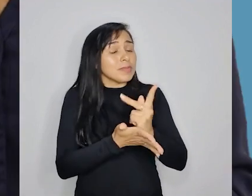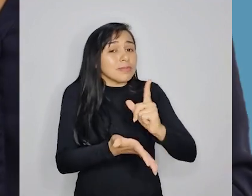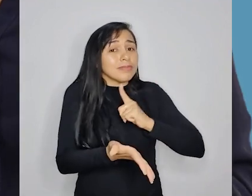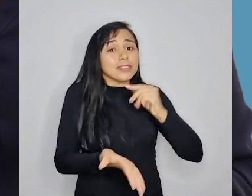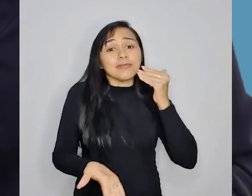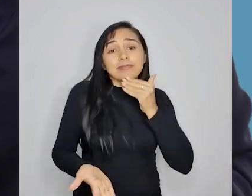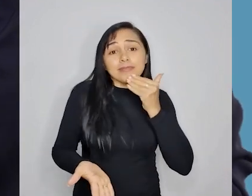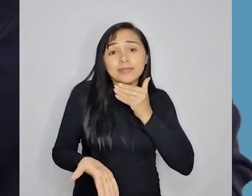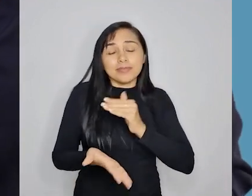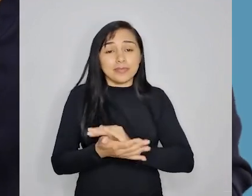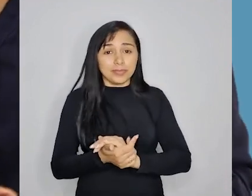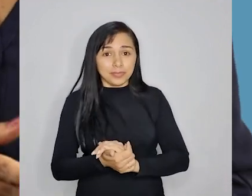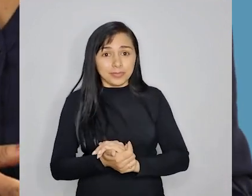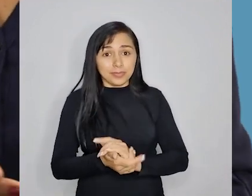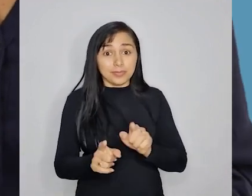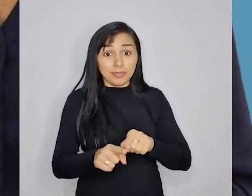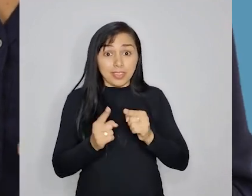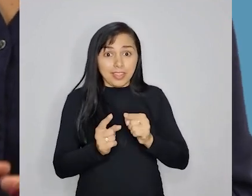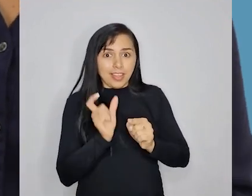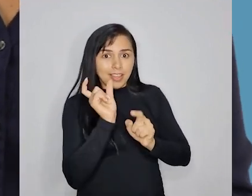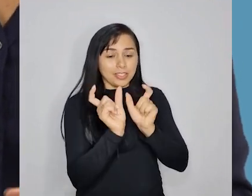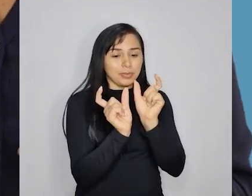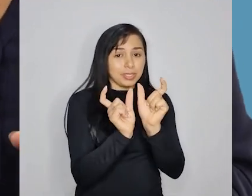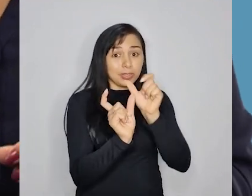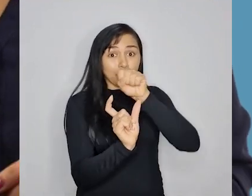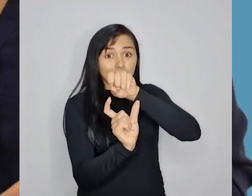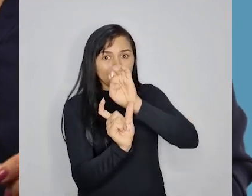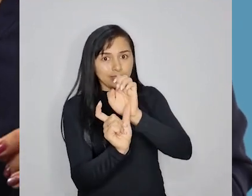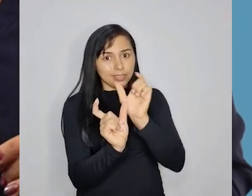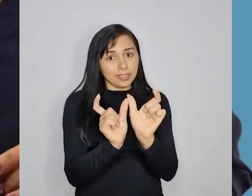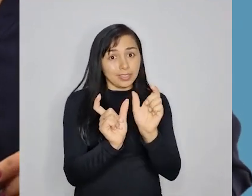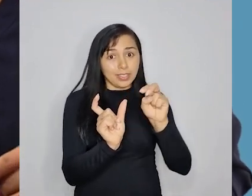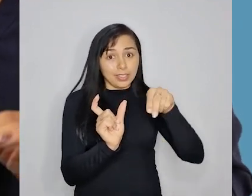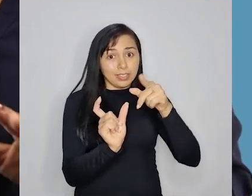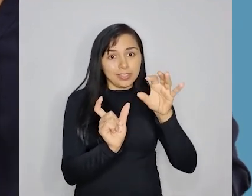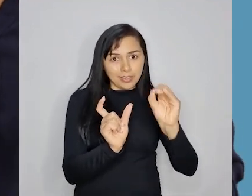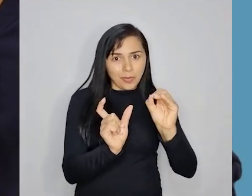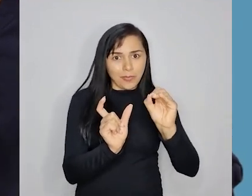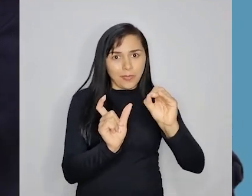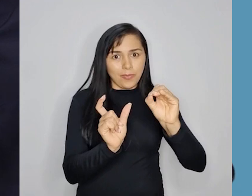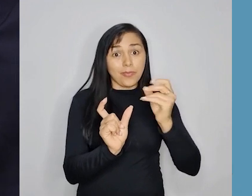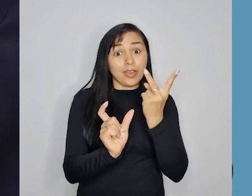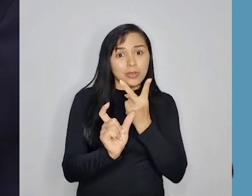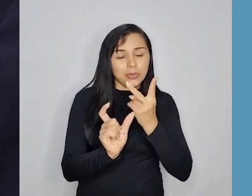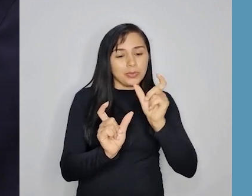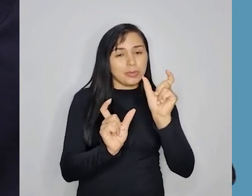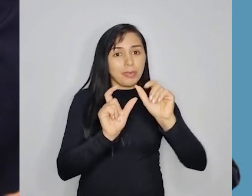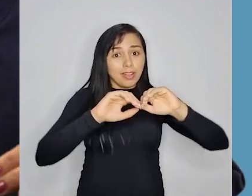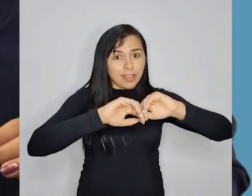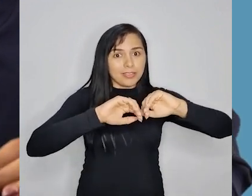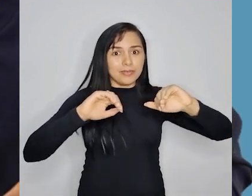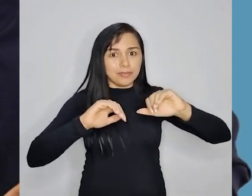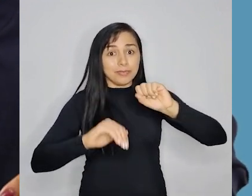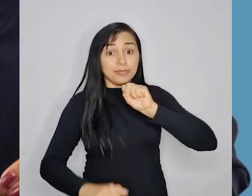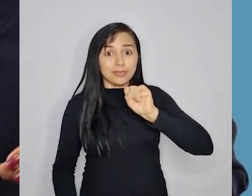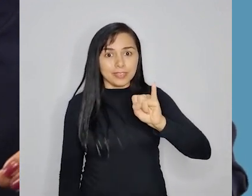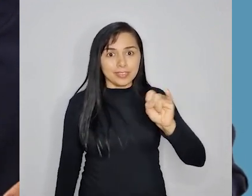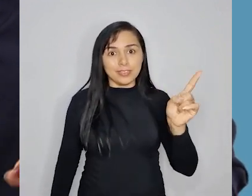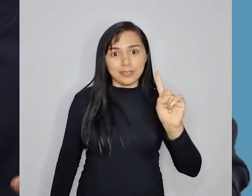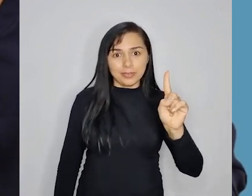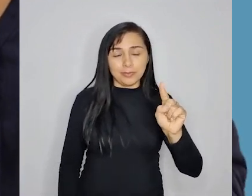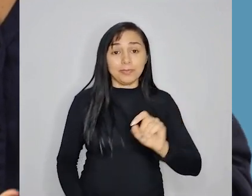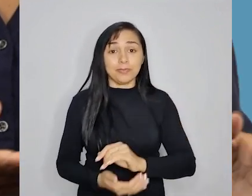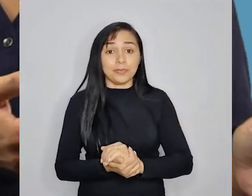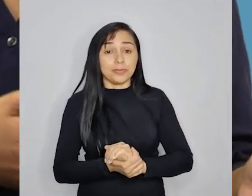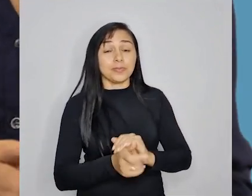Já a expressão senão deve ser pensada como duas palavras separadas. Essa expressão é